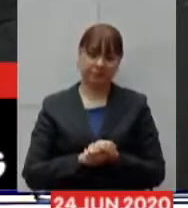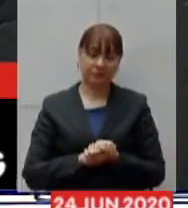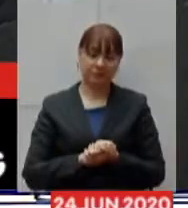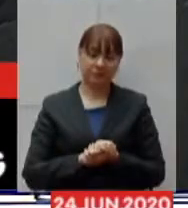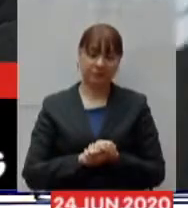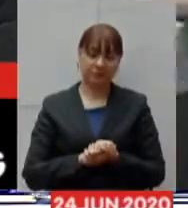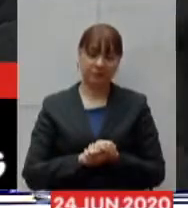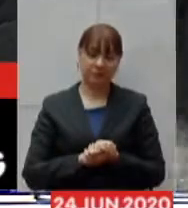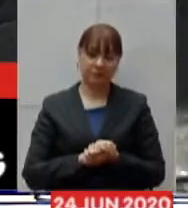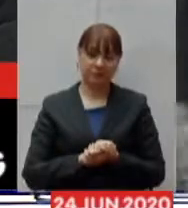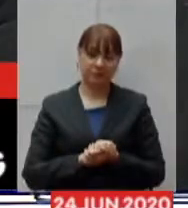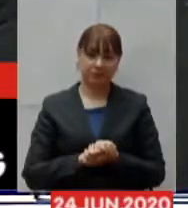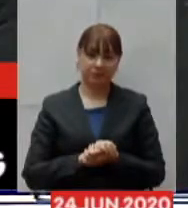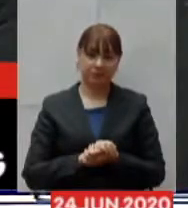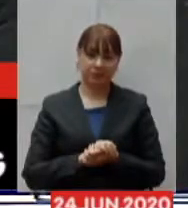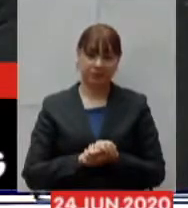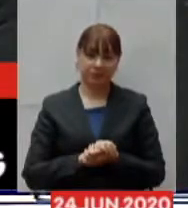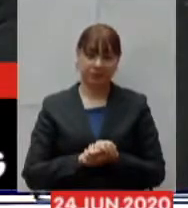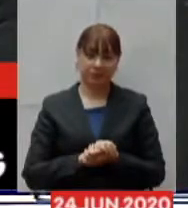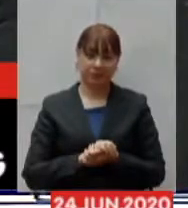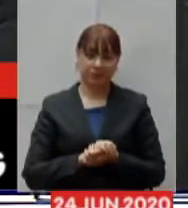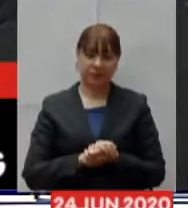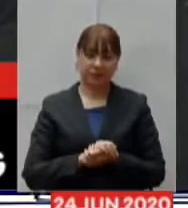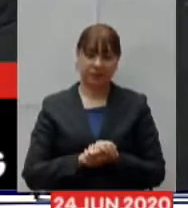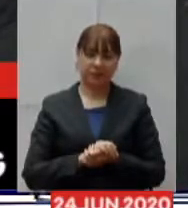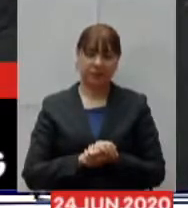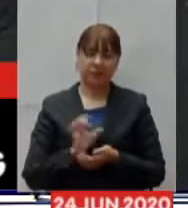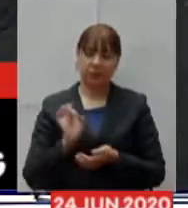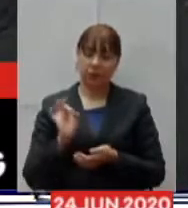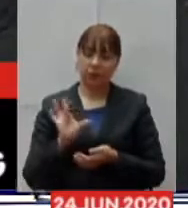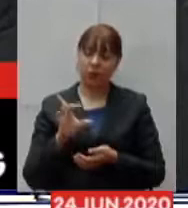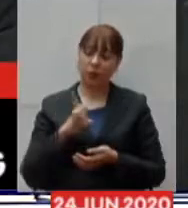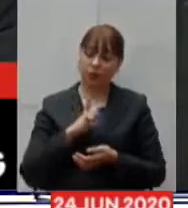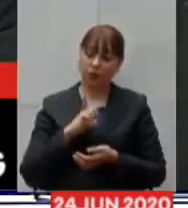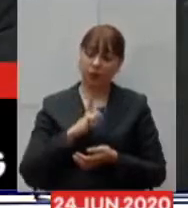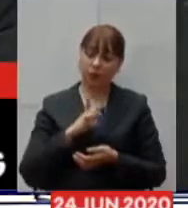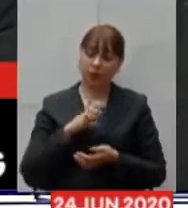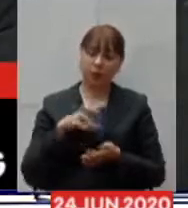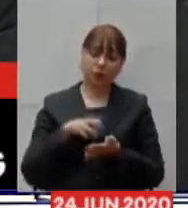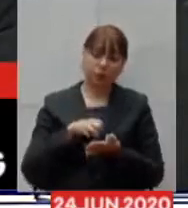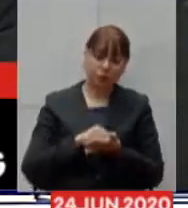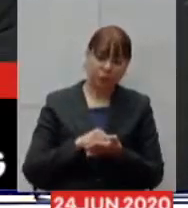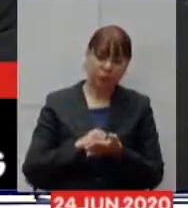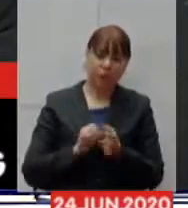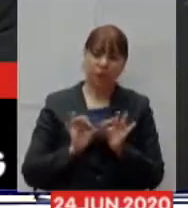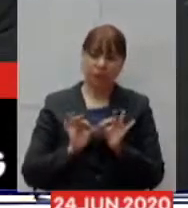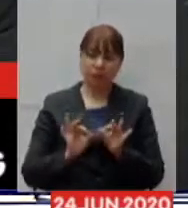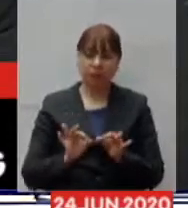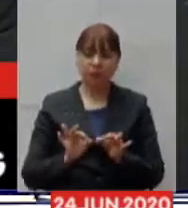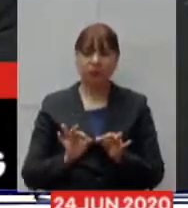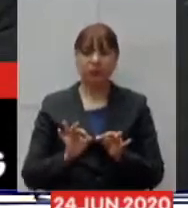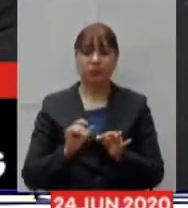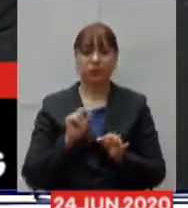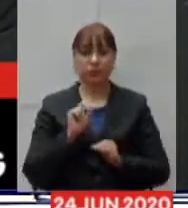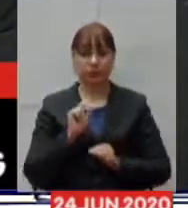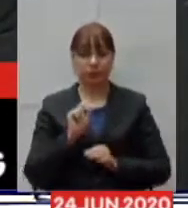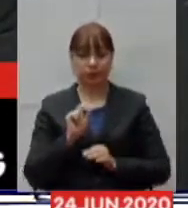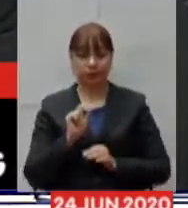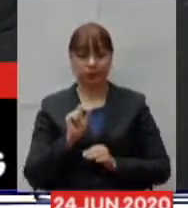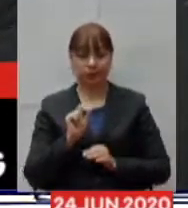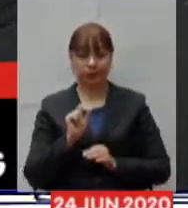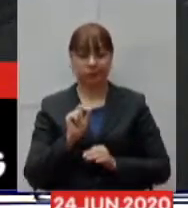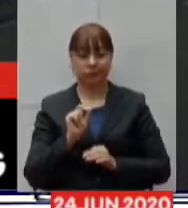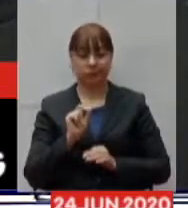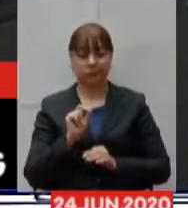apenas os registros frios das notas fiscais vão ser